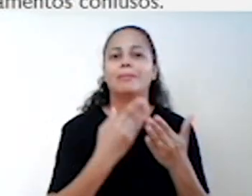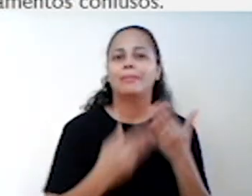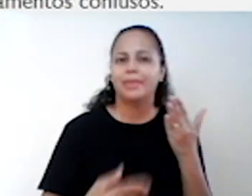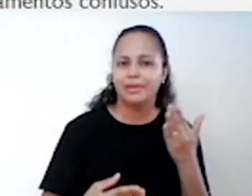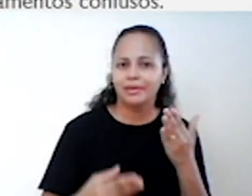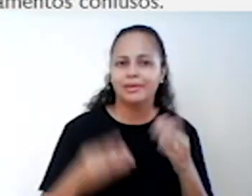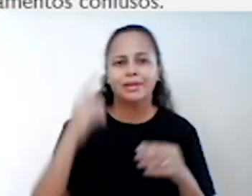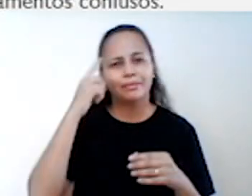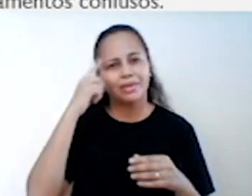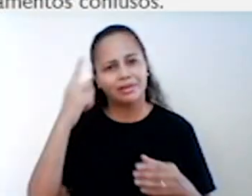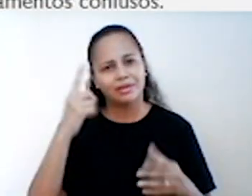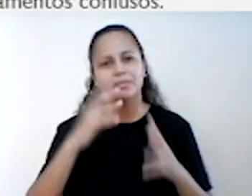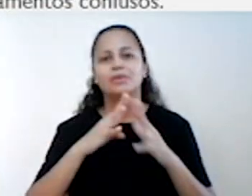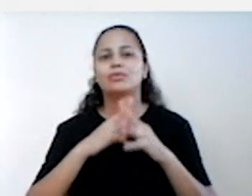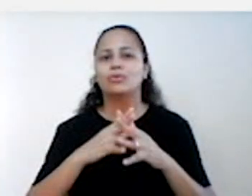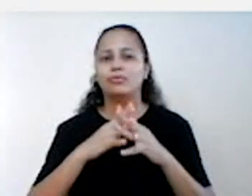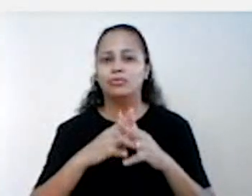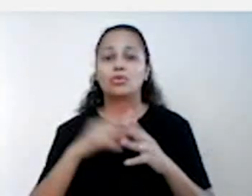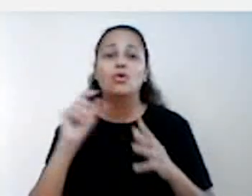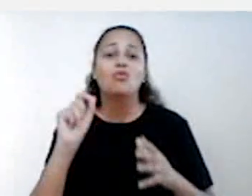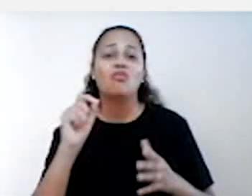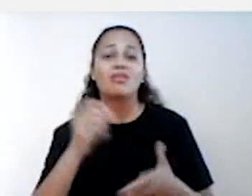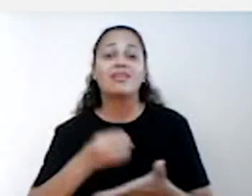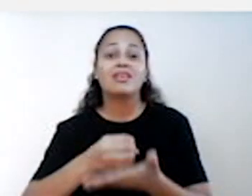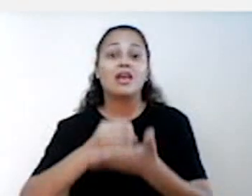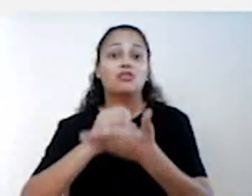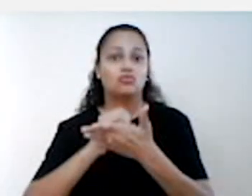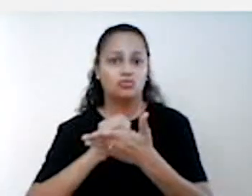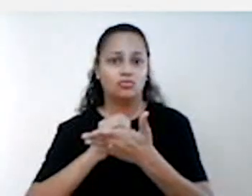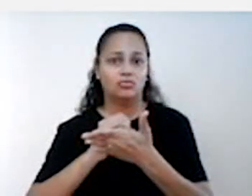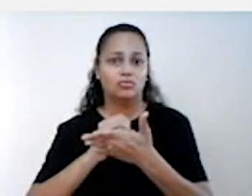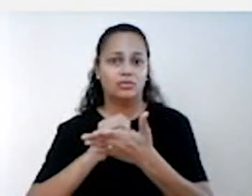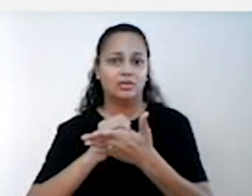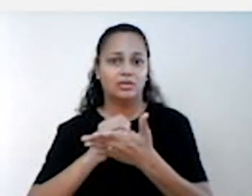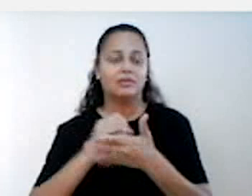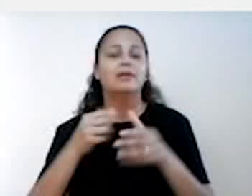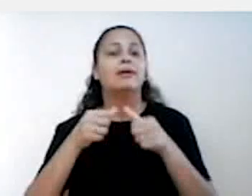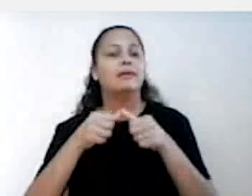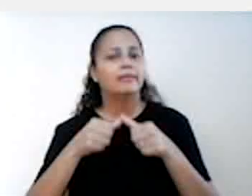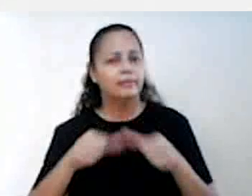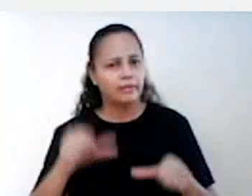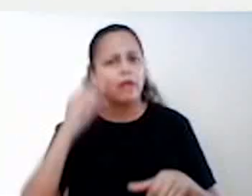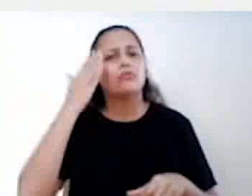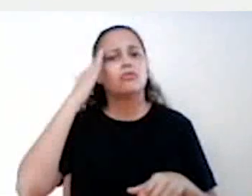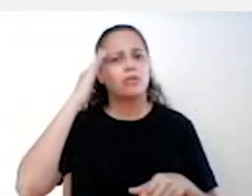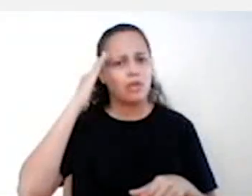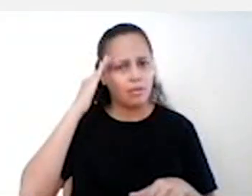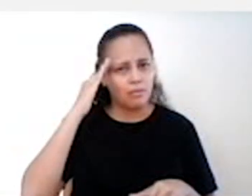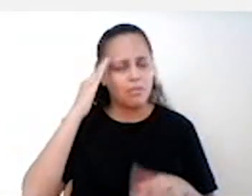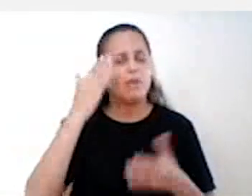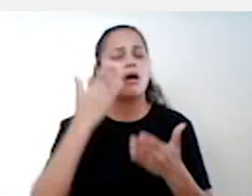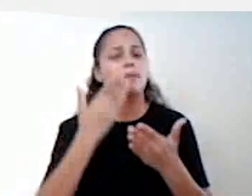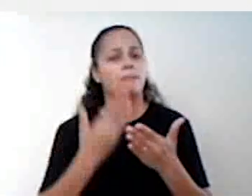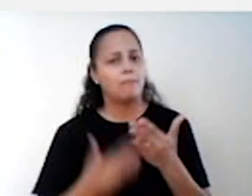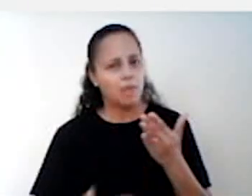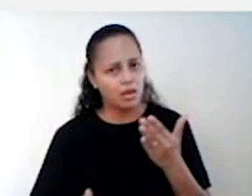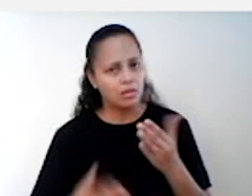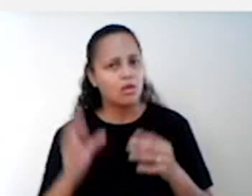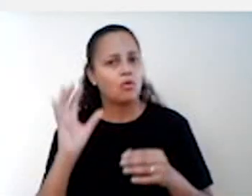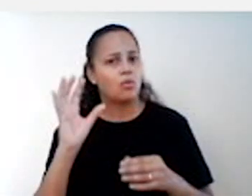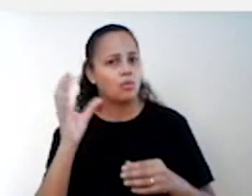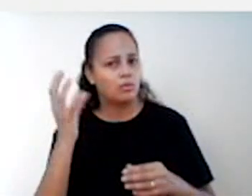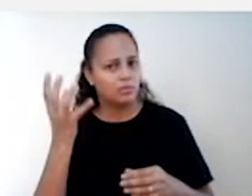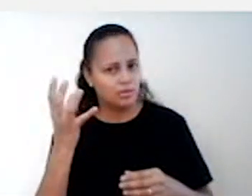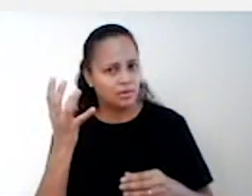pensamentos confusos. O que ajuda então no processo de luto? Estar ciente da perda, ou seja,